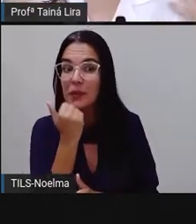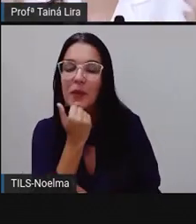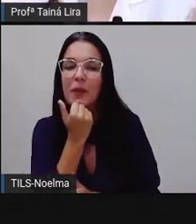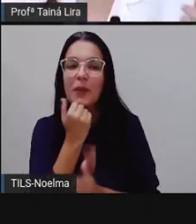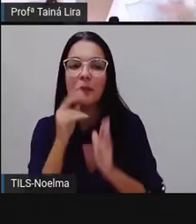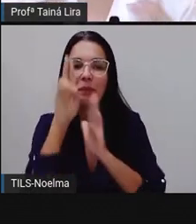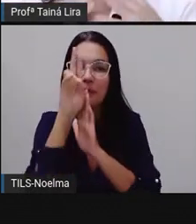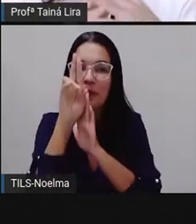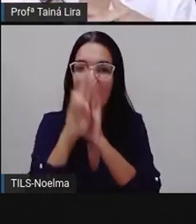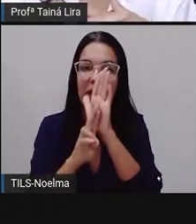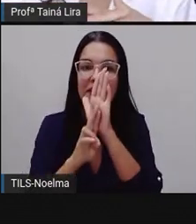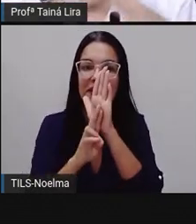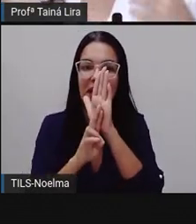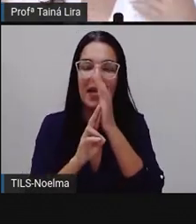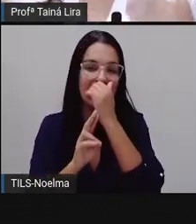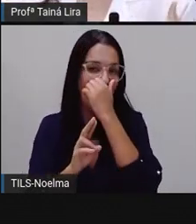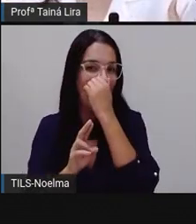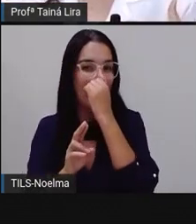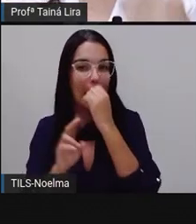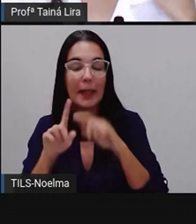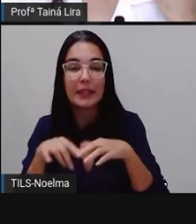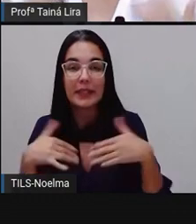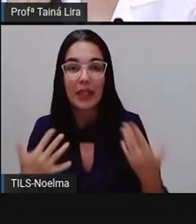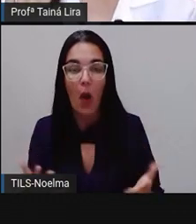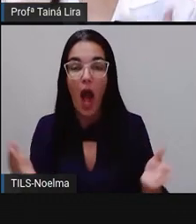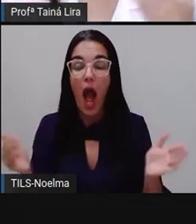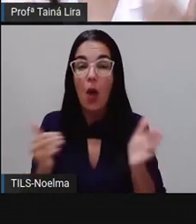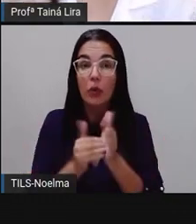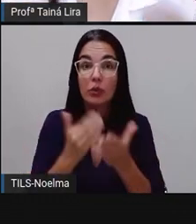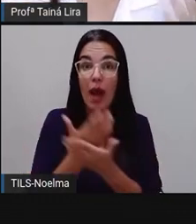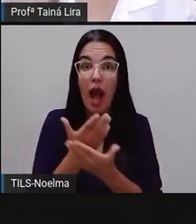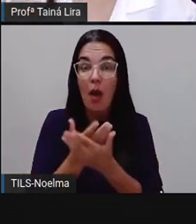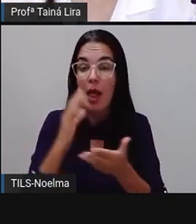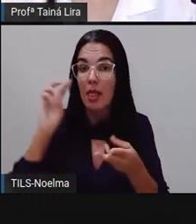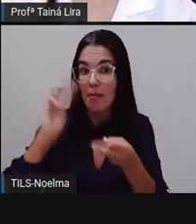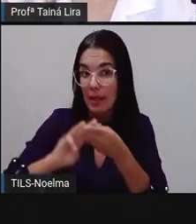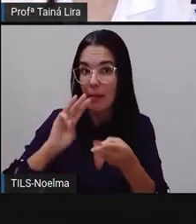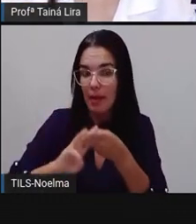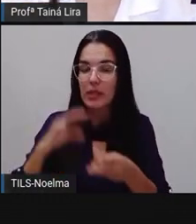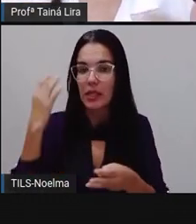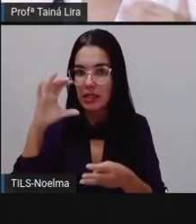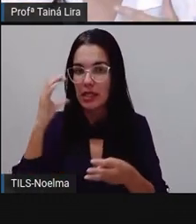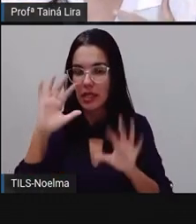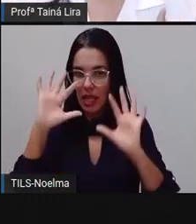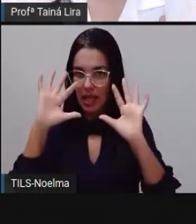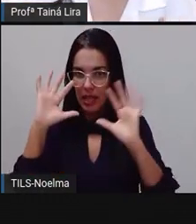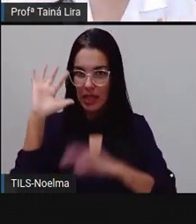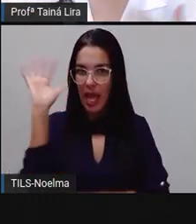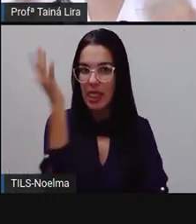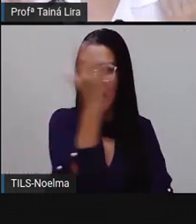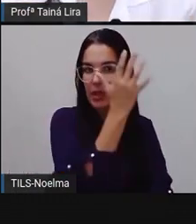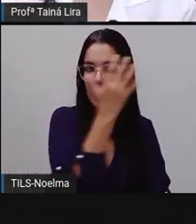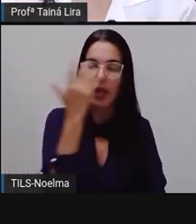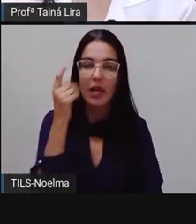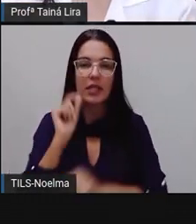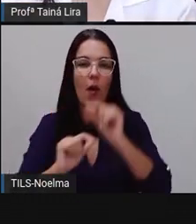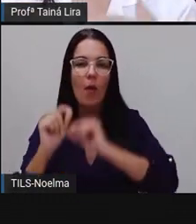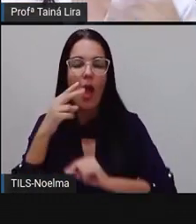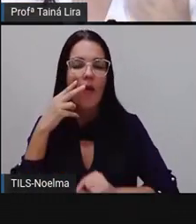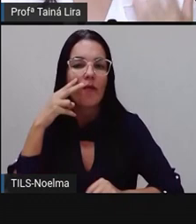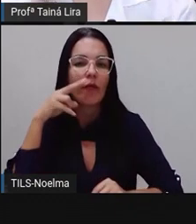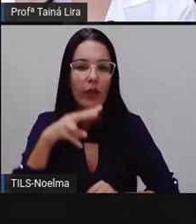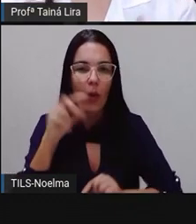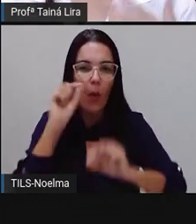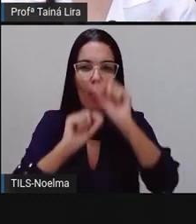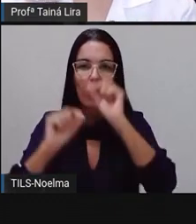Então, na última aula que nós tivemos aí de Matemática e Ciências da Natureza, nós vimos, nós